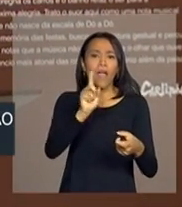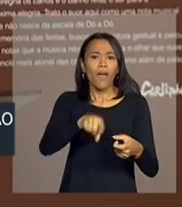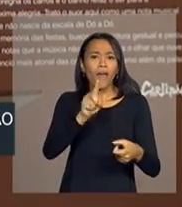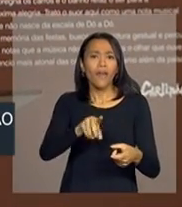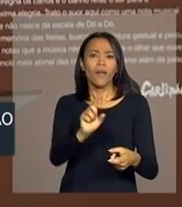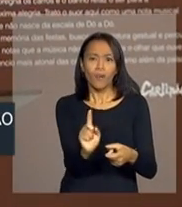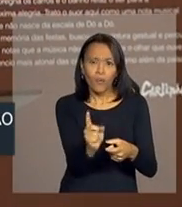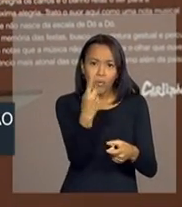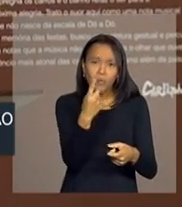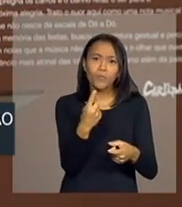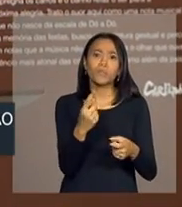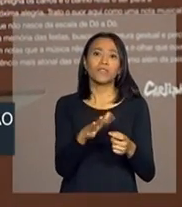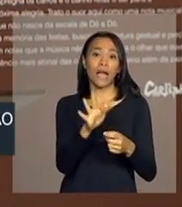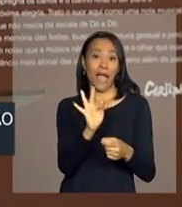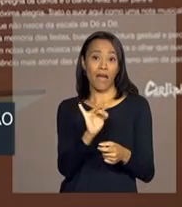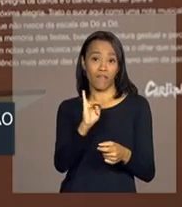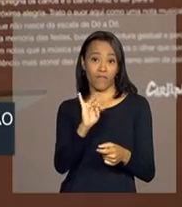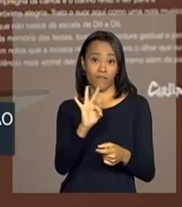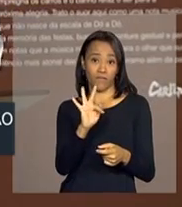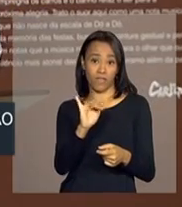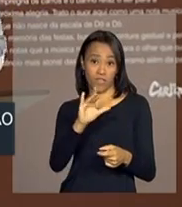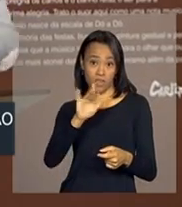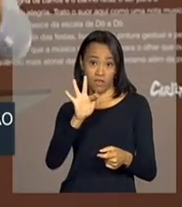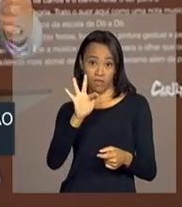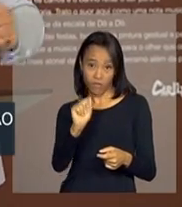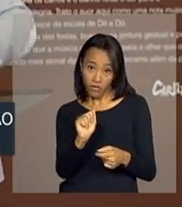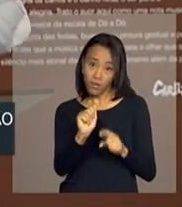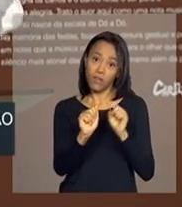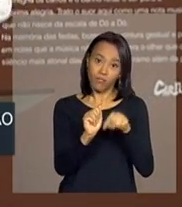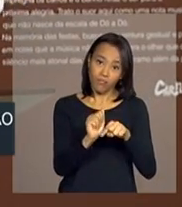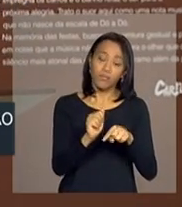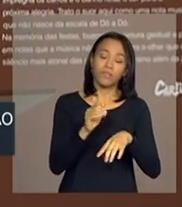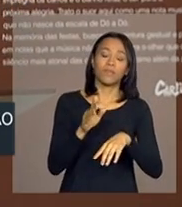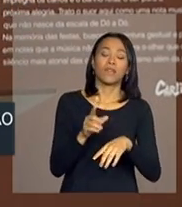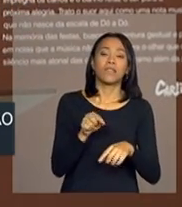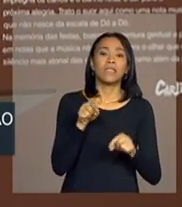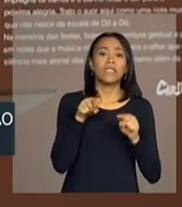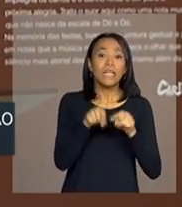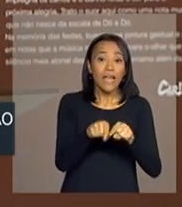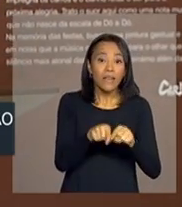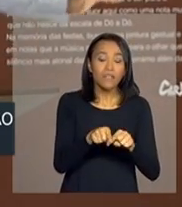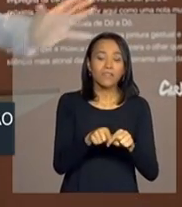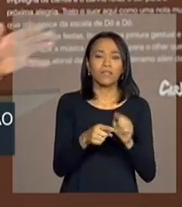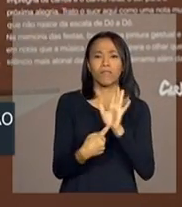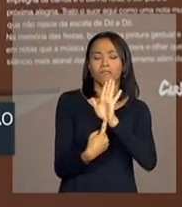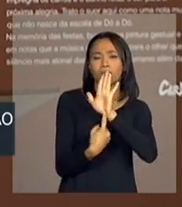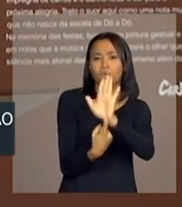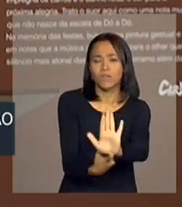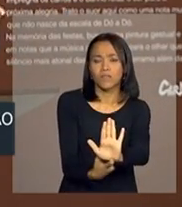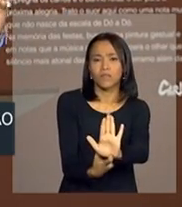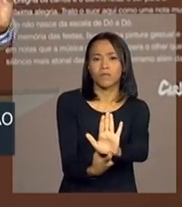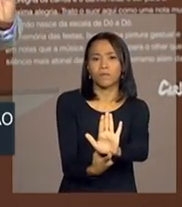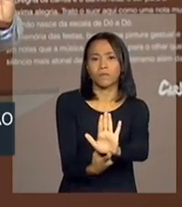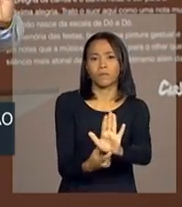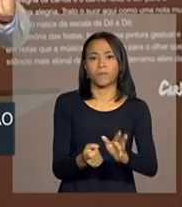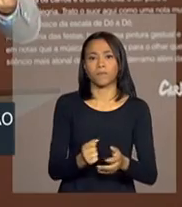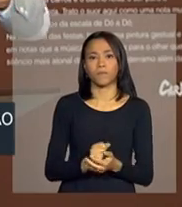produtos da FIFA, e a The Market Store, que é exímia em